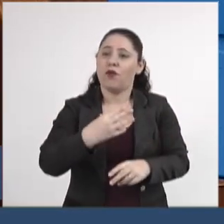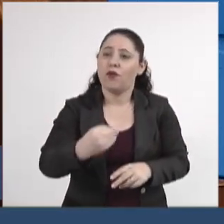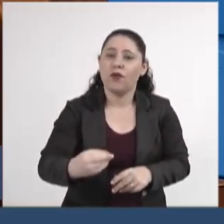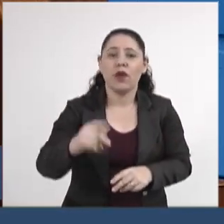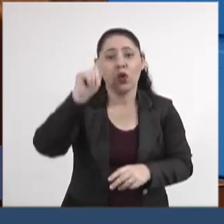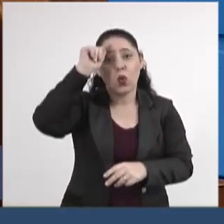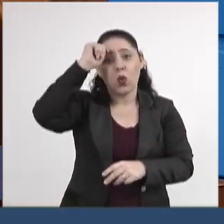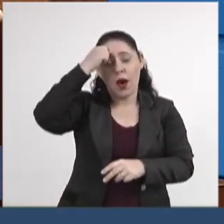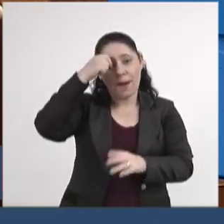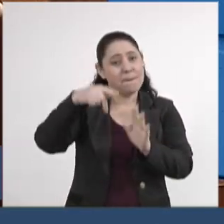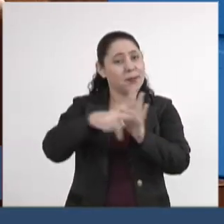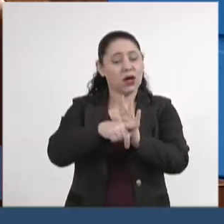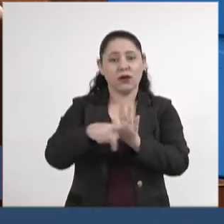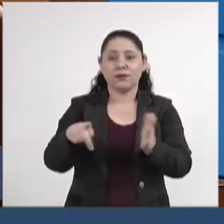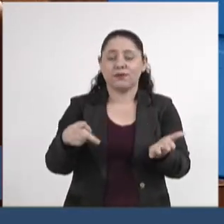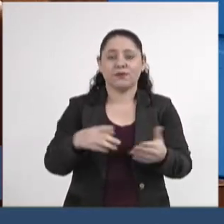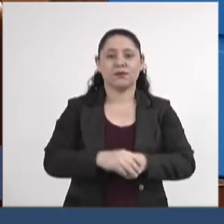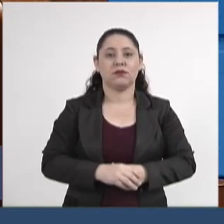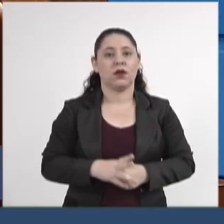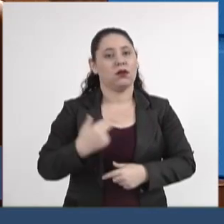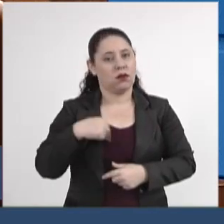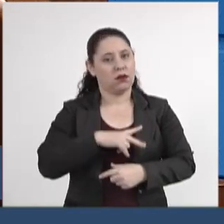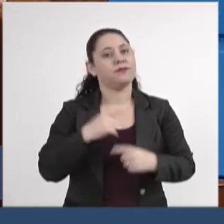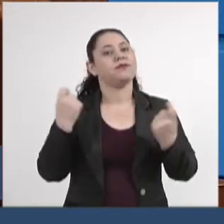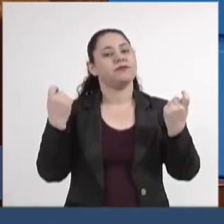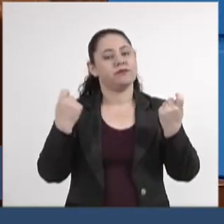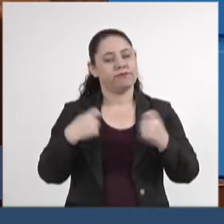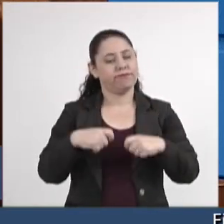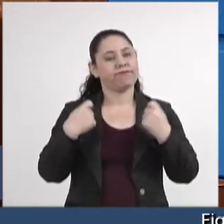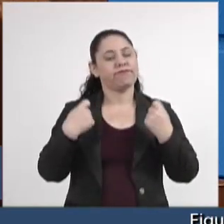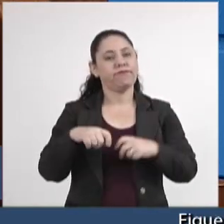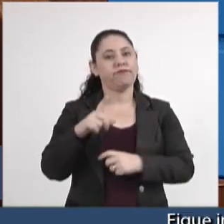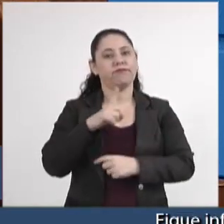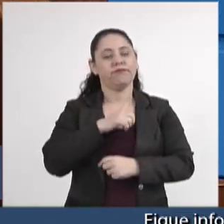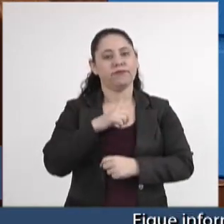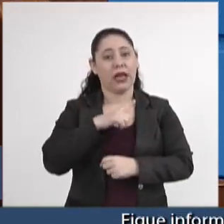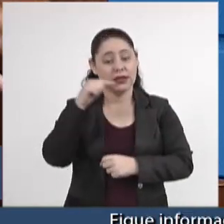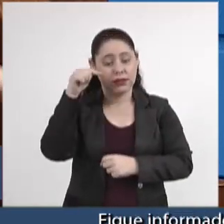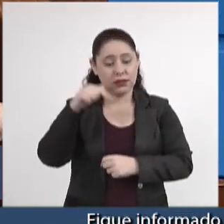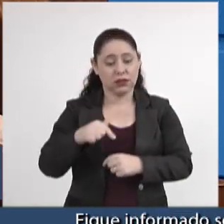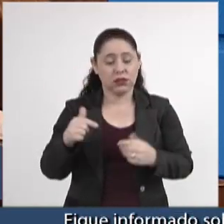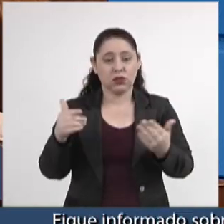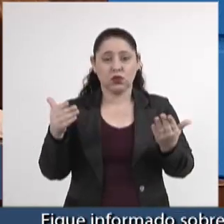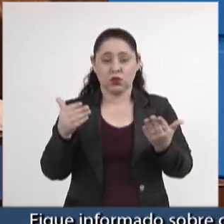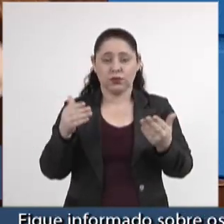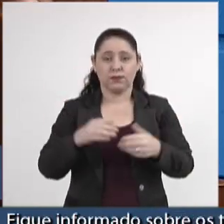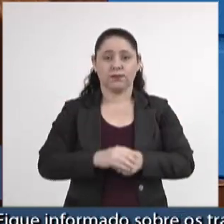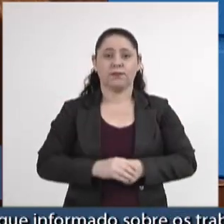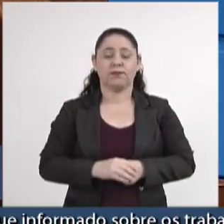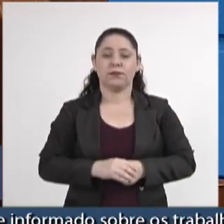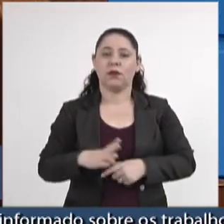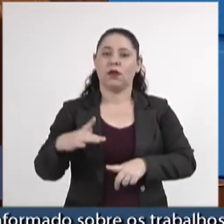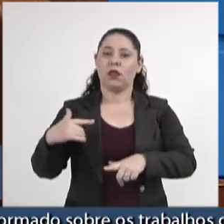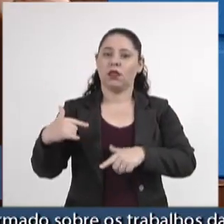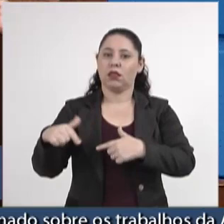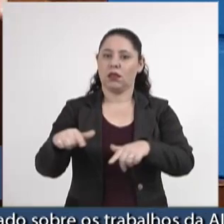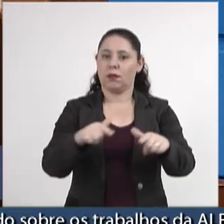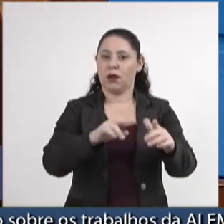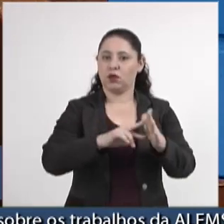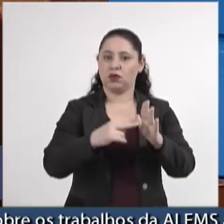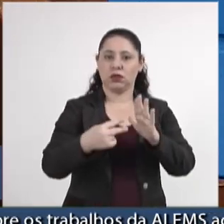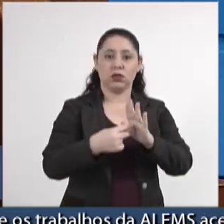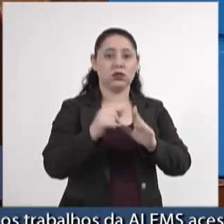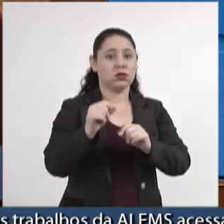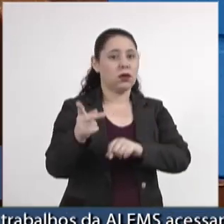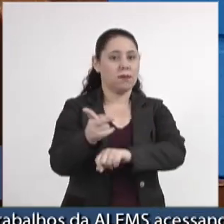Nós deveríamos, nós deveríamos aqui, trabalhar no sentido